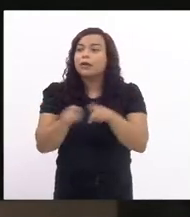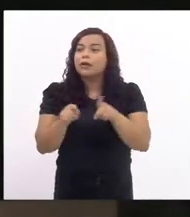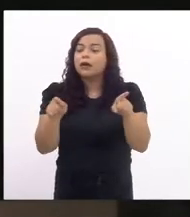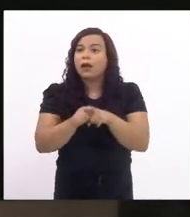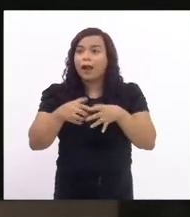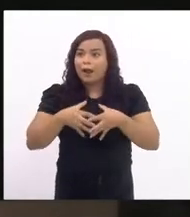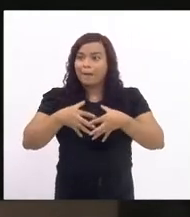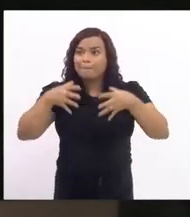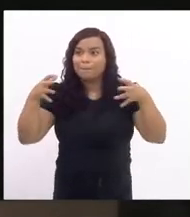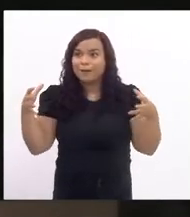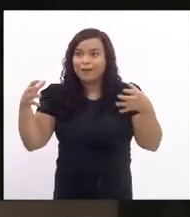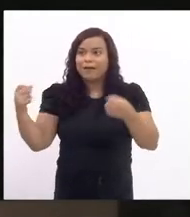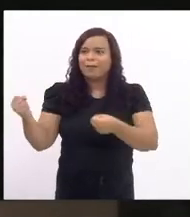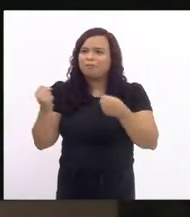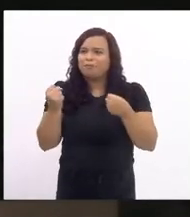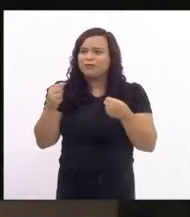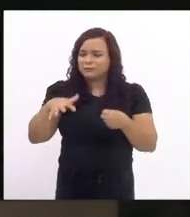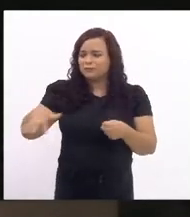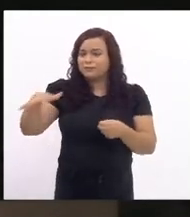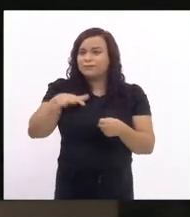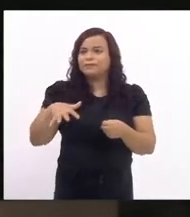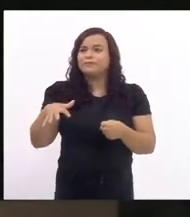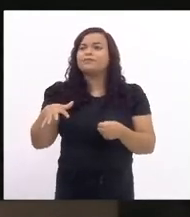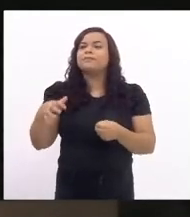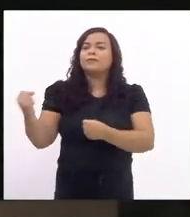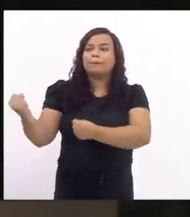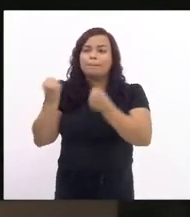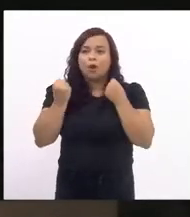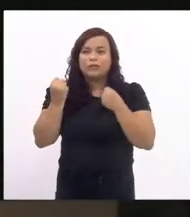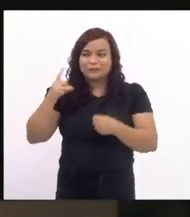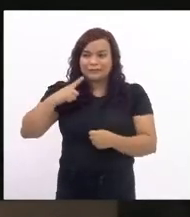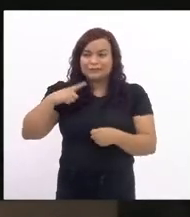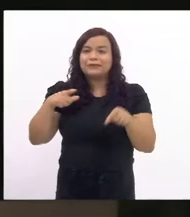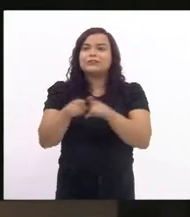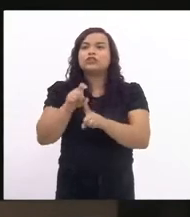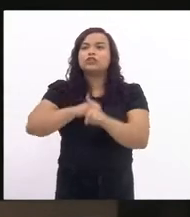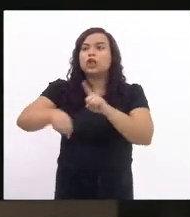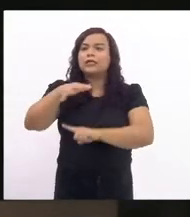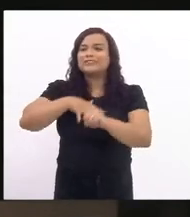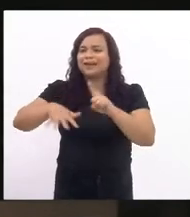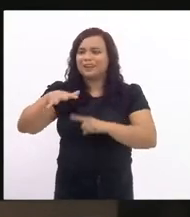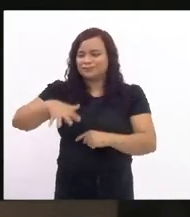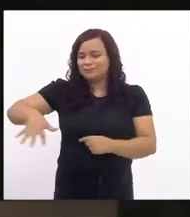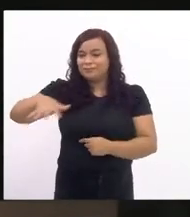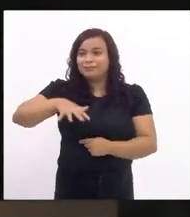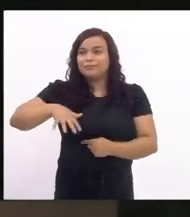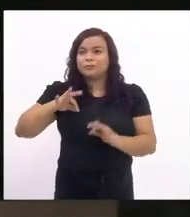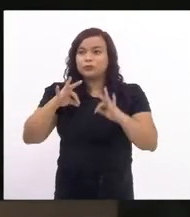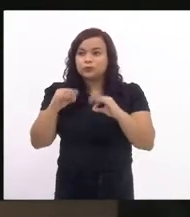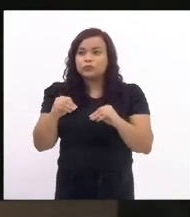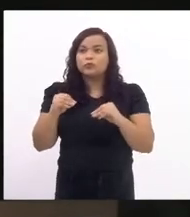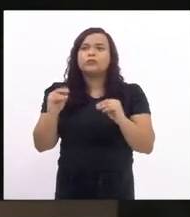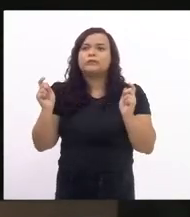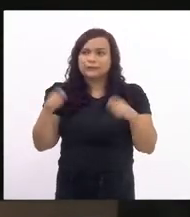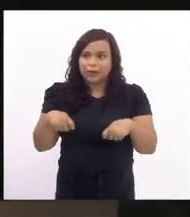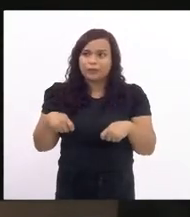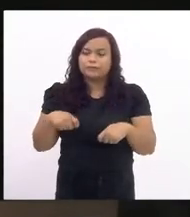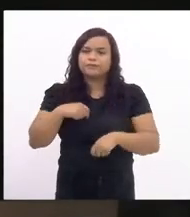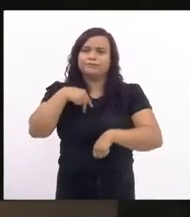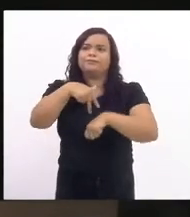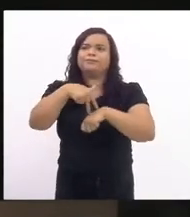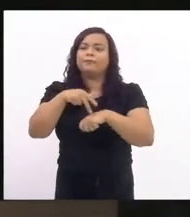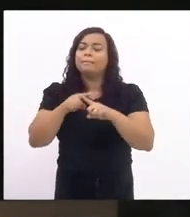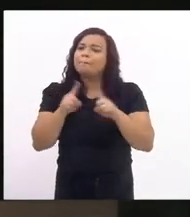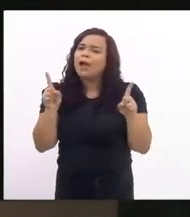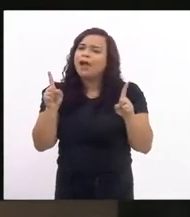espaços de poder todos os espaços em sociedade para que as mulheres ocupem mas eu uso a tribuna nesse